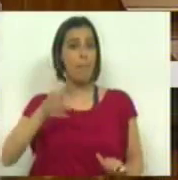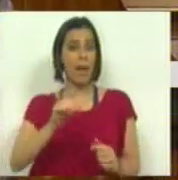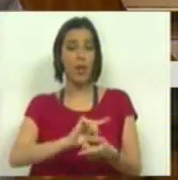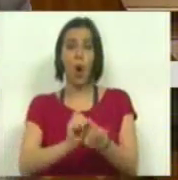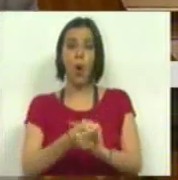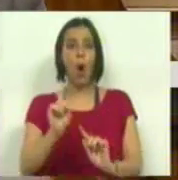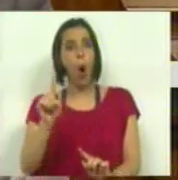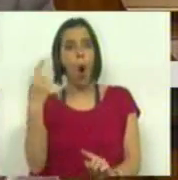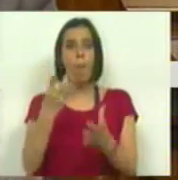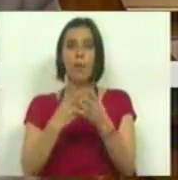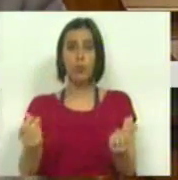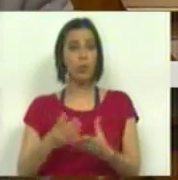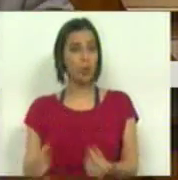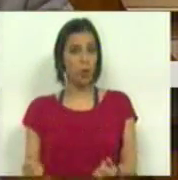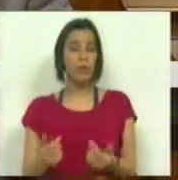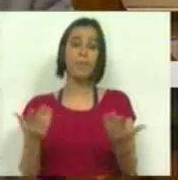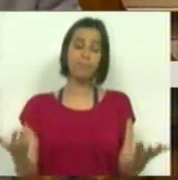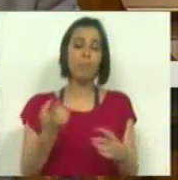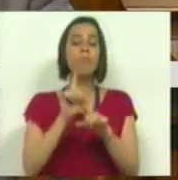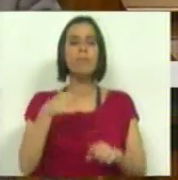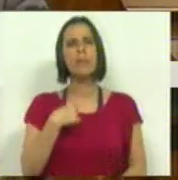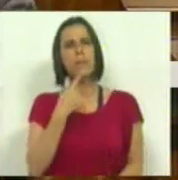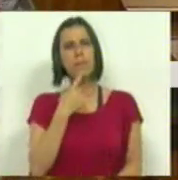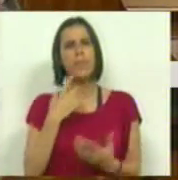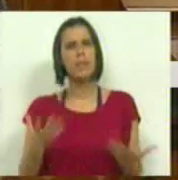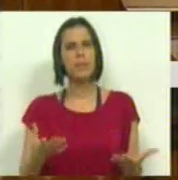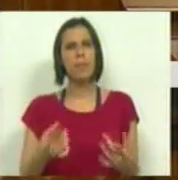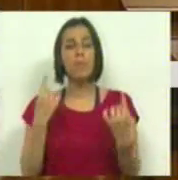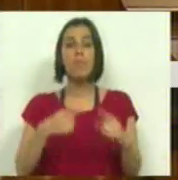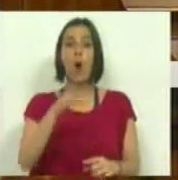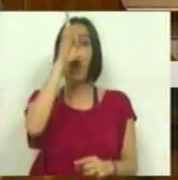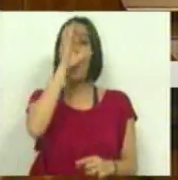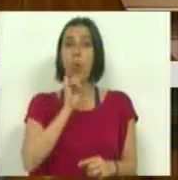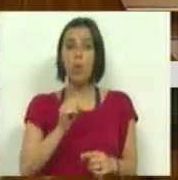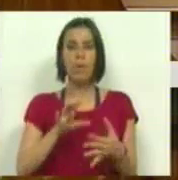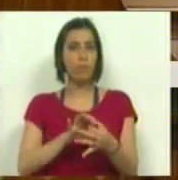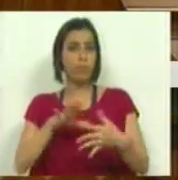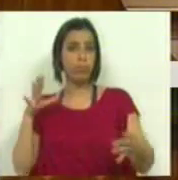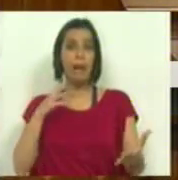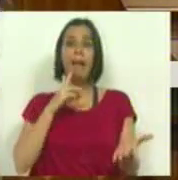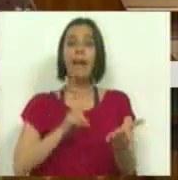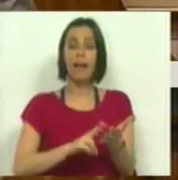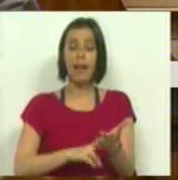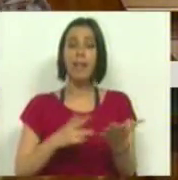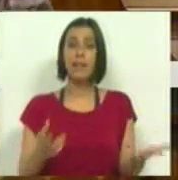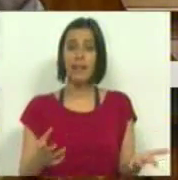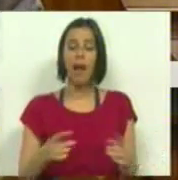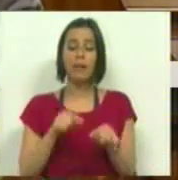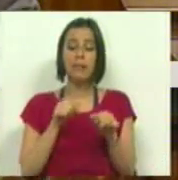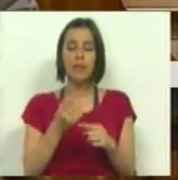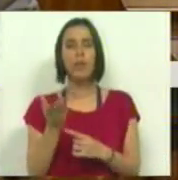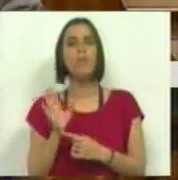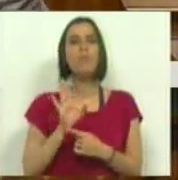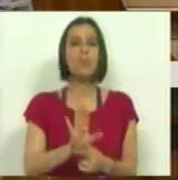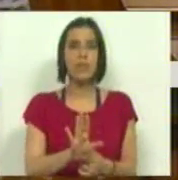em vez de trazerem soluções. E por isso nós percebemos que só um Governo que está desfasado da realidade coloca, por